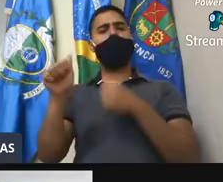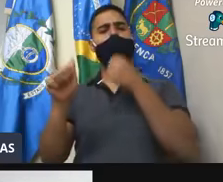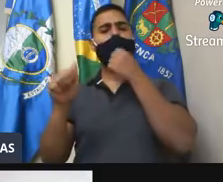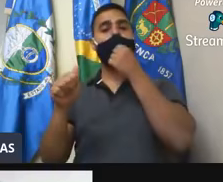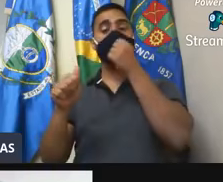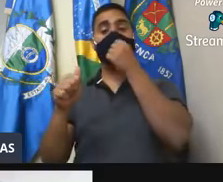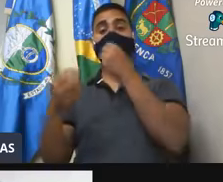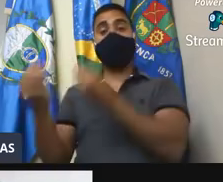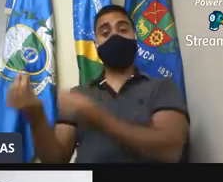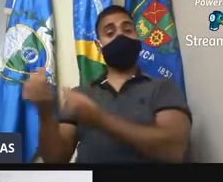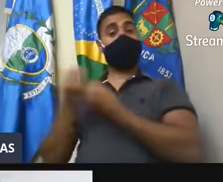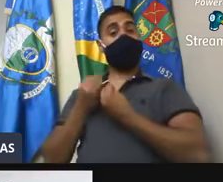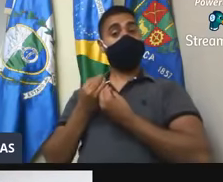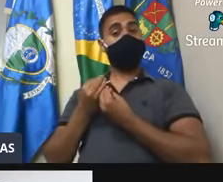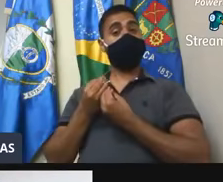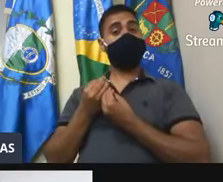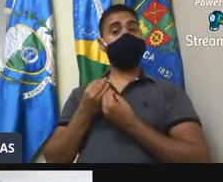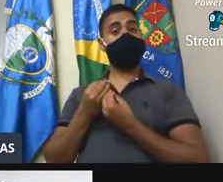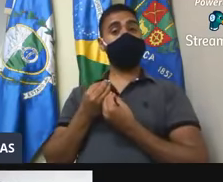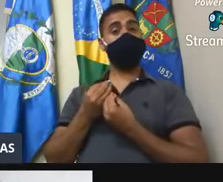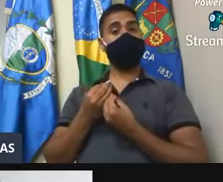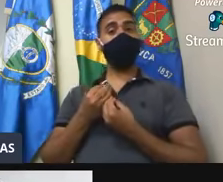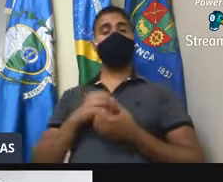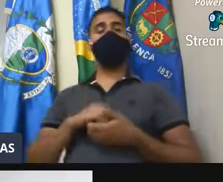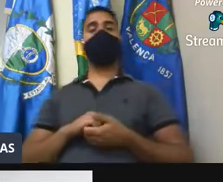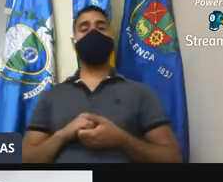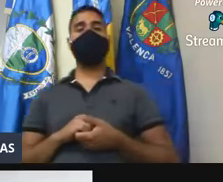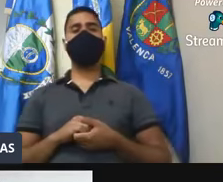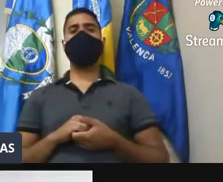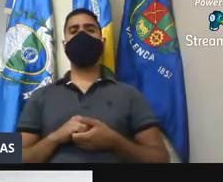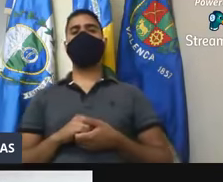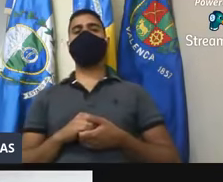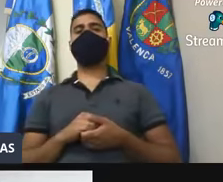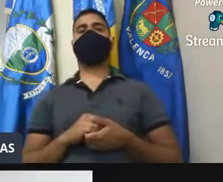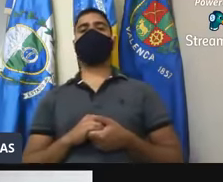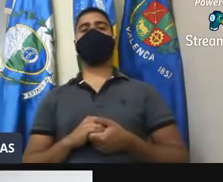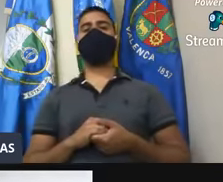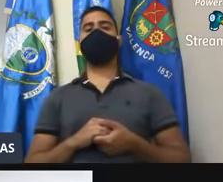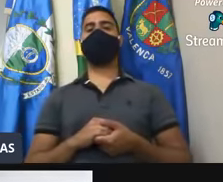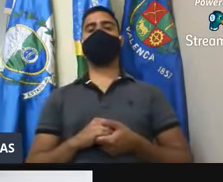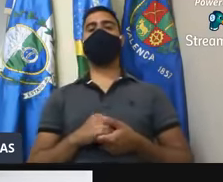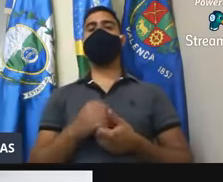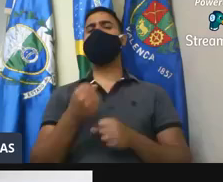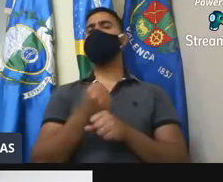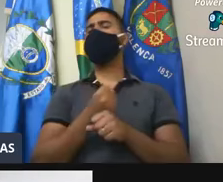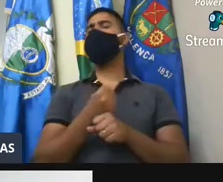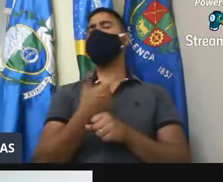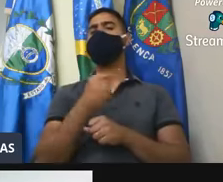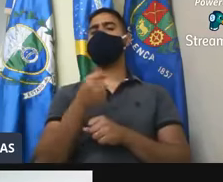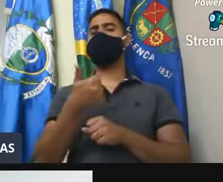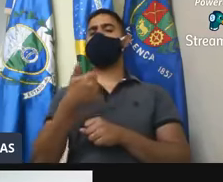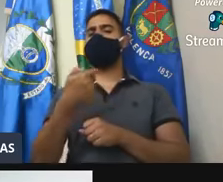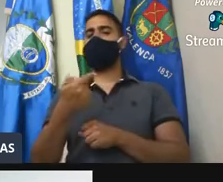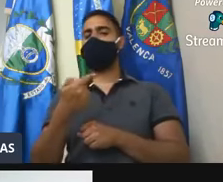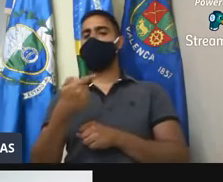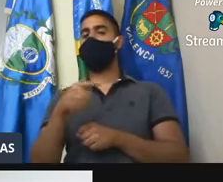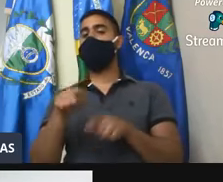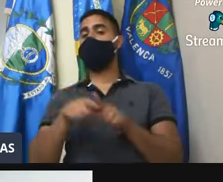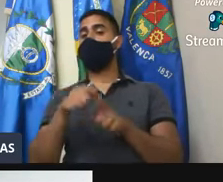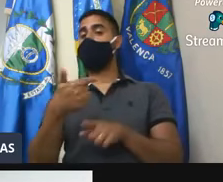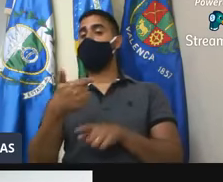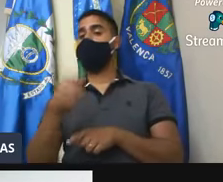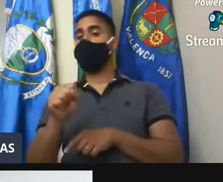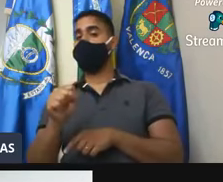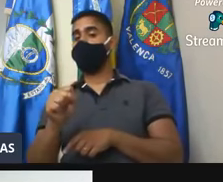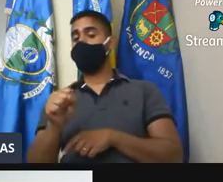recebeu o recurso, porque era devido do ano de 2017 e 2018. Então,